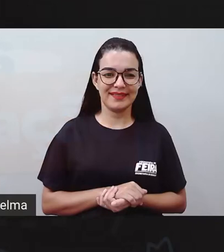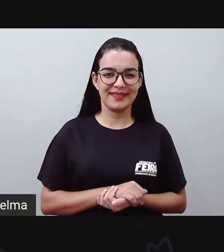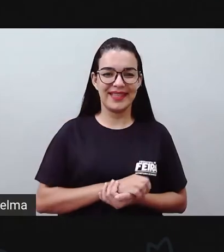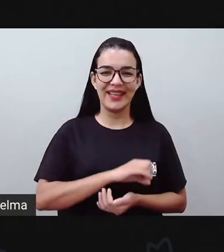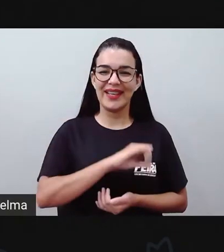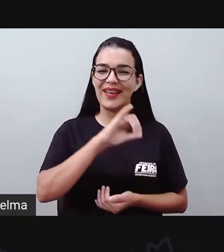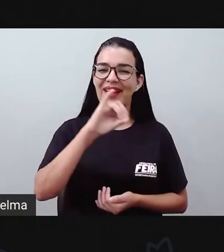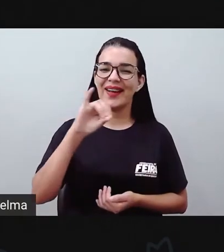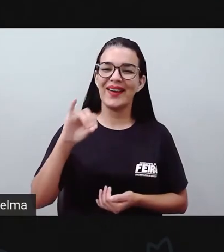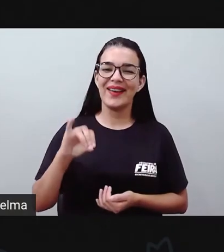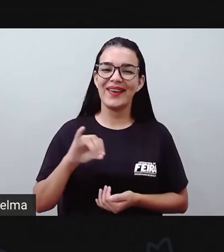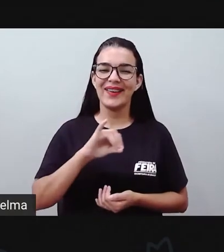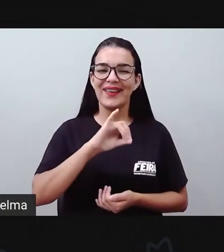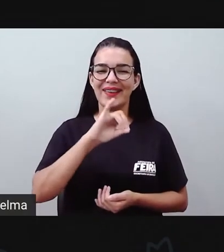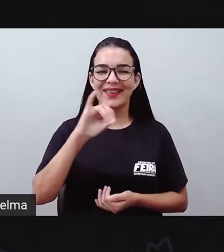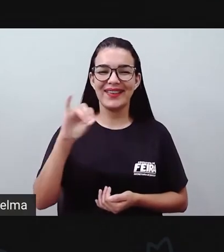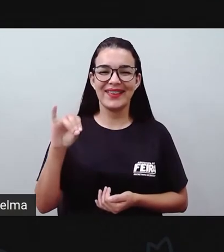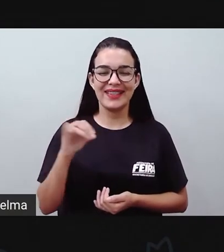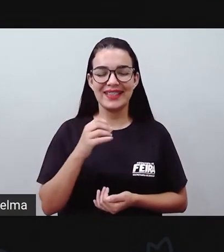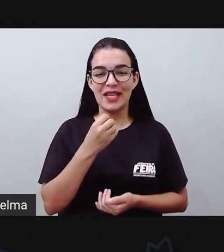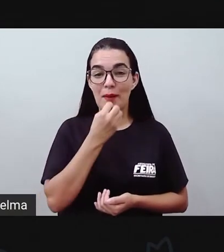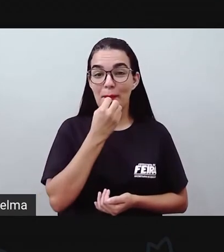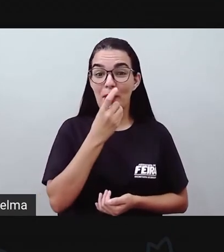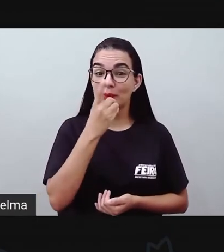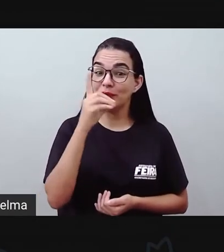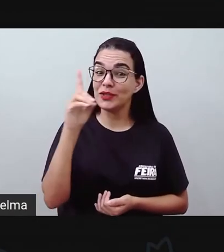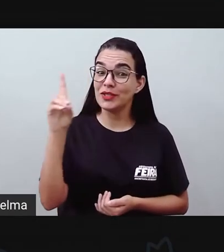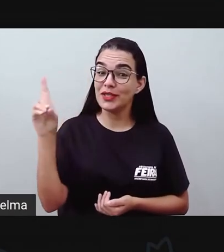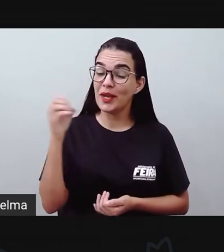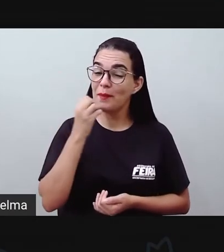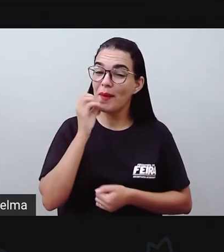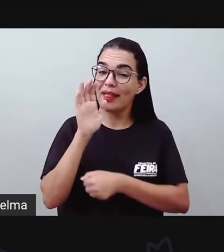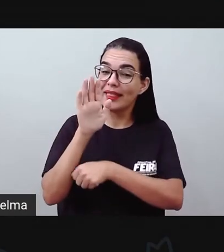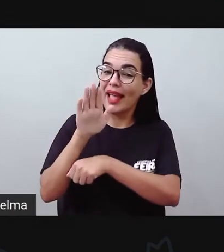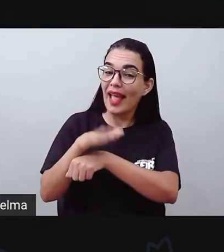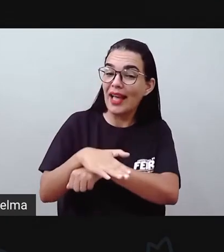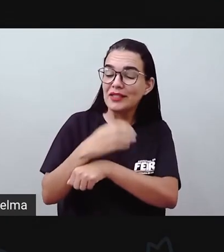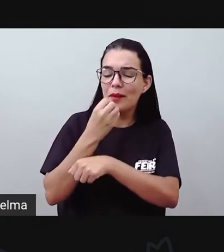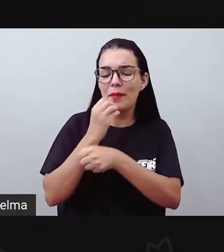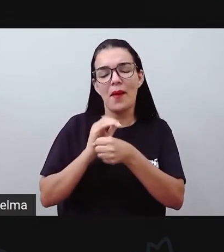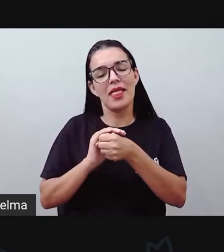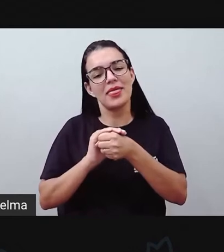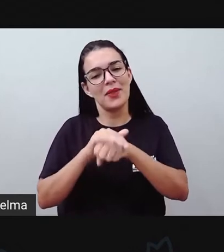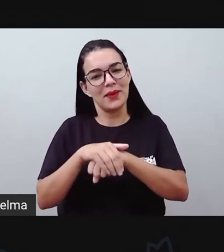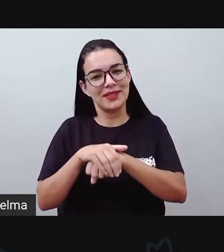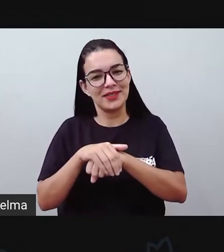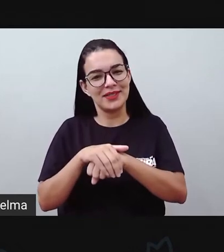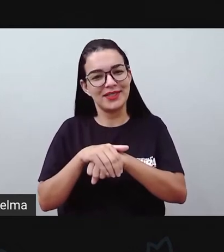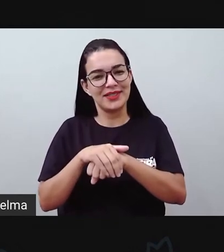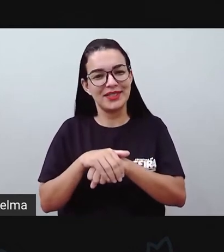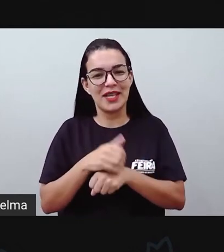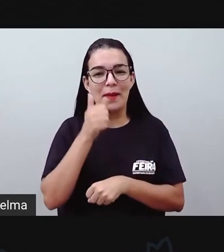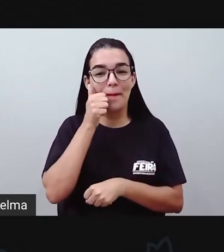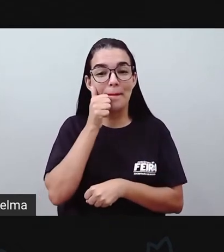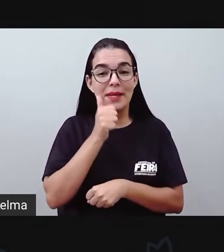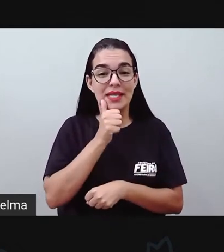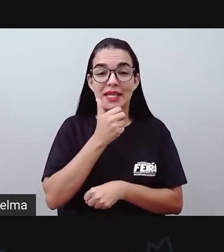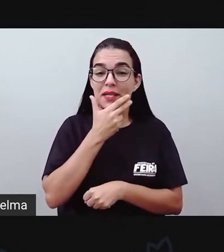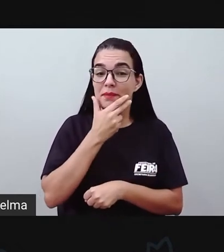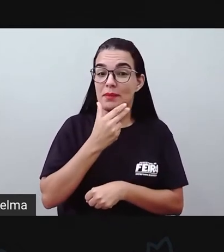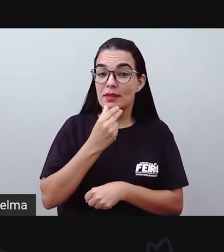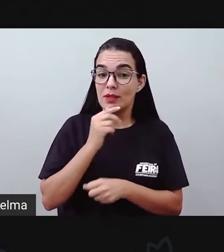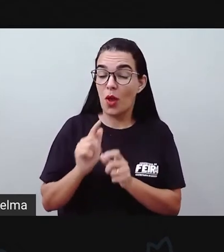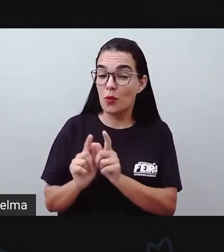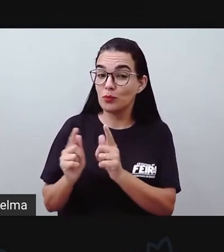Olá! Bom dia, boa tarde, boa noite, meninos e meninos das